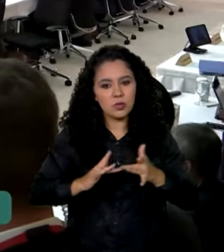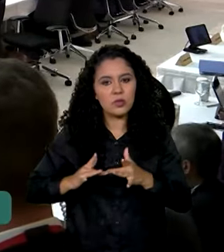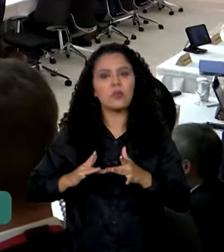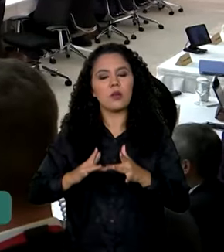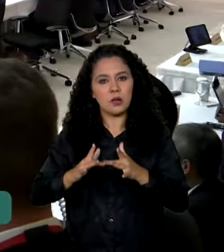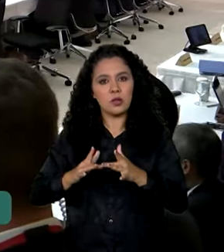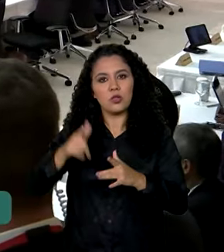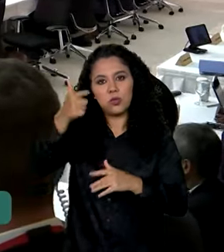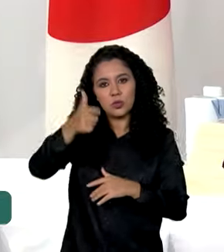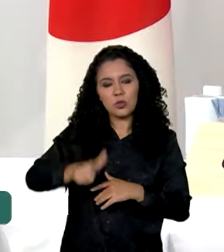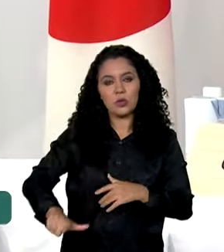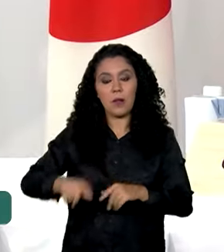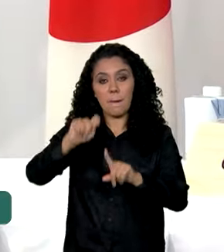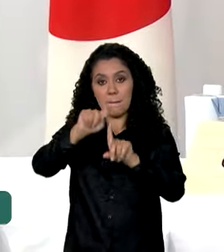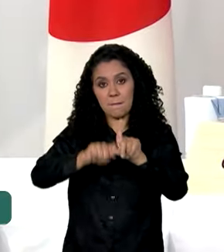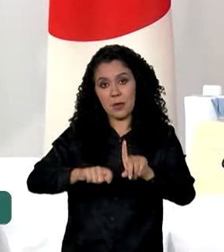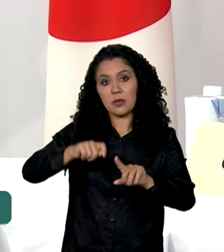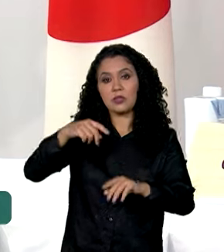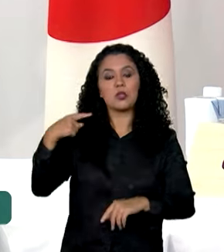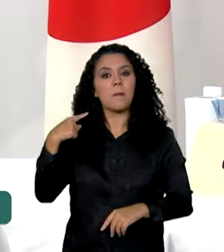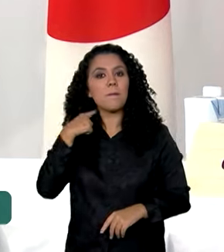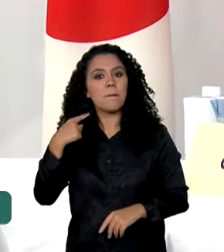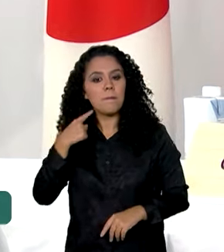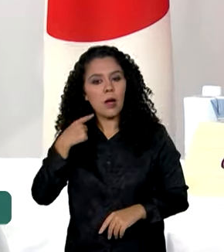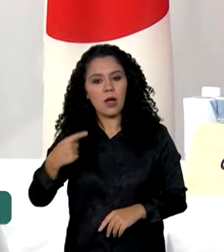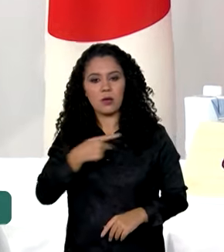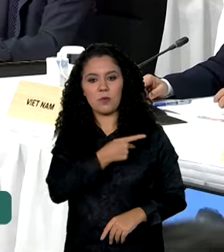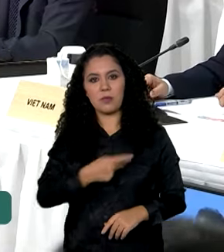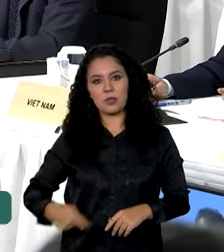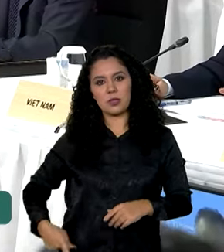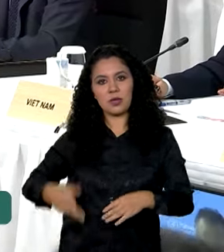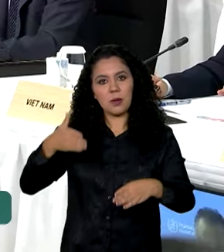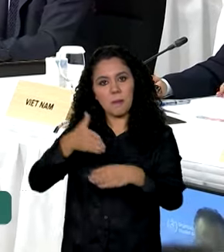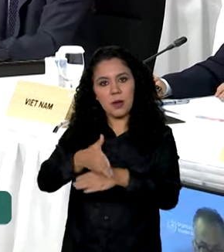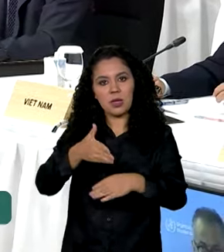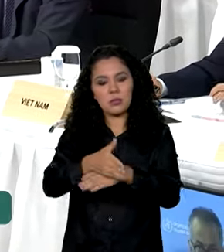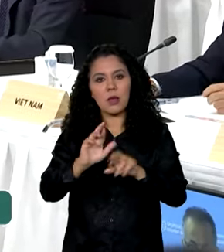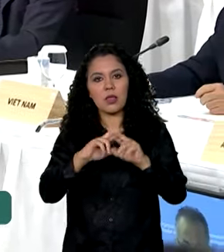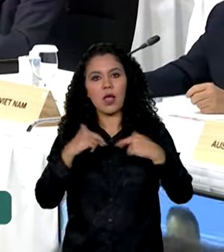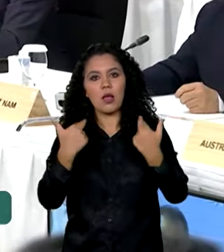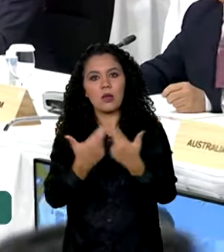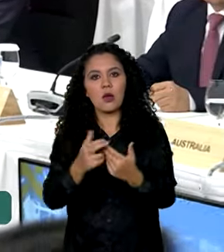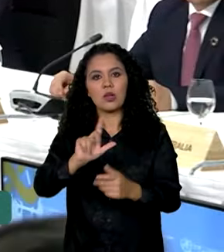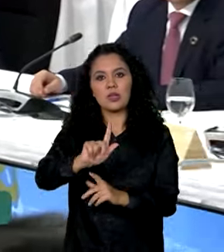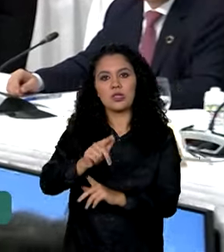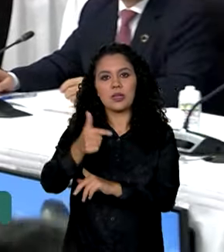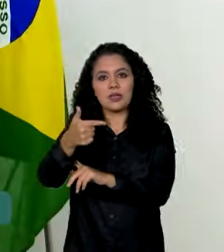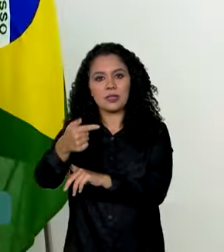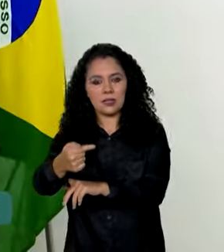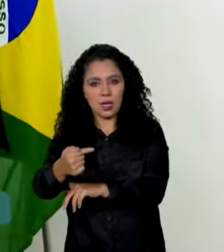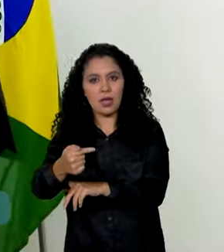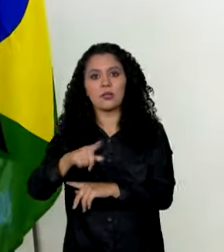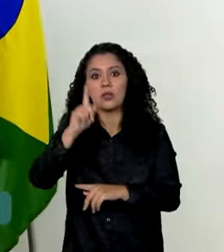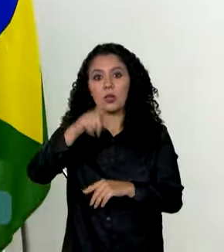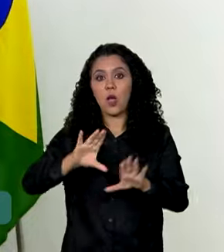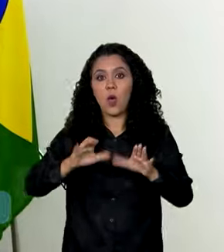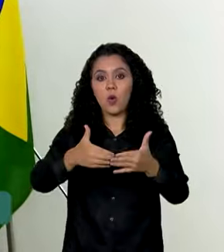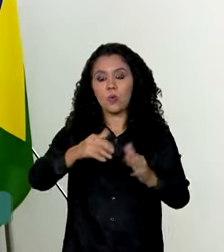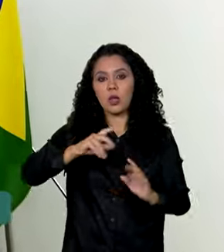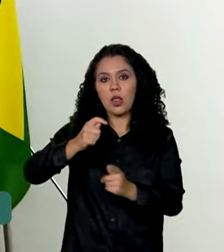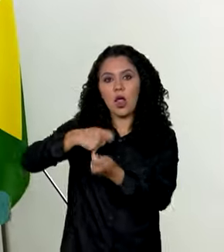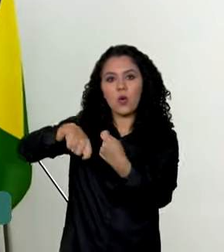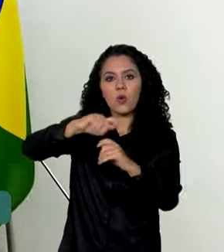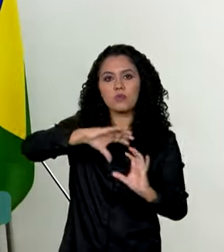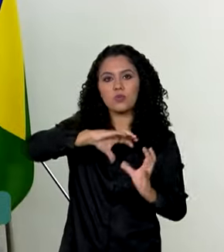maio, ele participou em Hiroshima da reunião do G7, grupo das maiores economias do mundo, e se reuniu com o